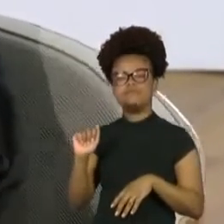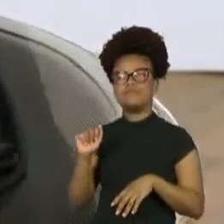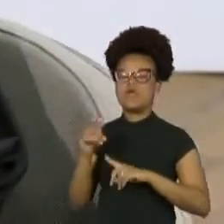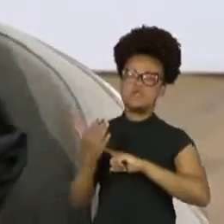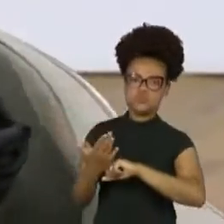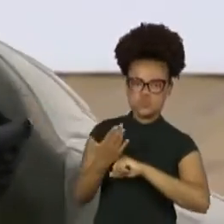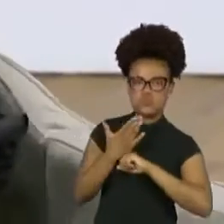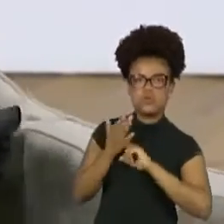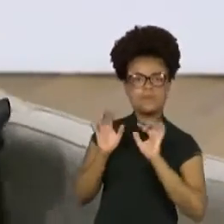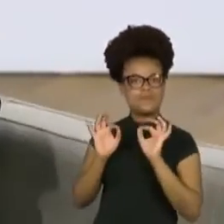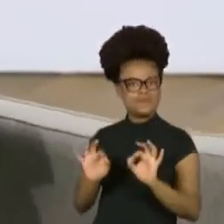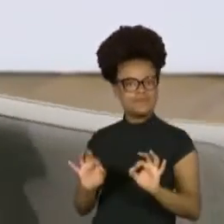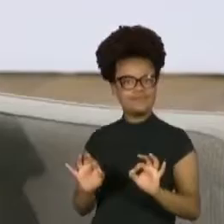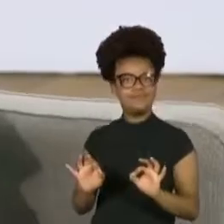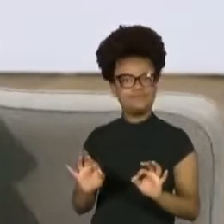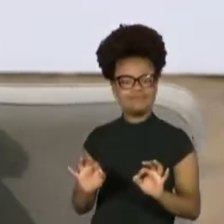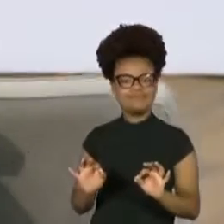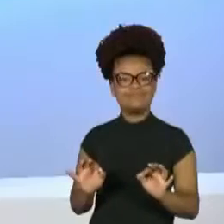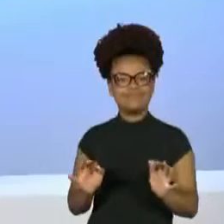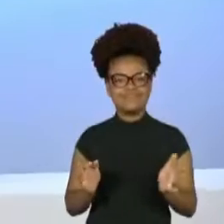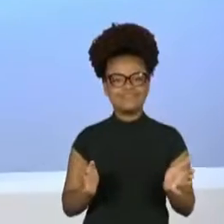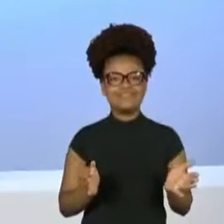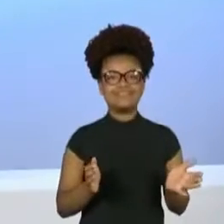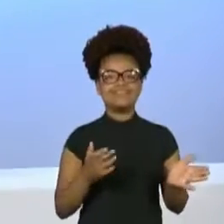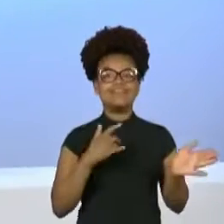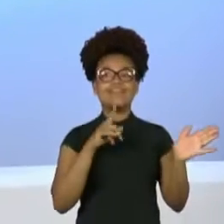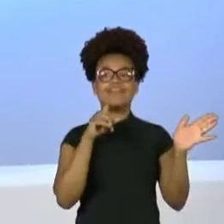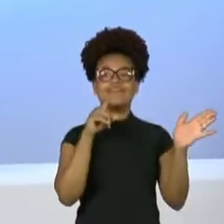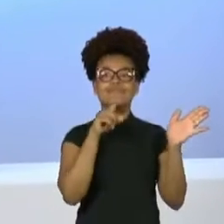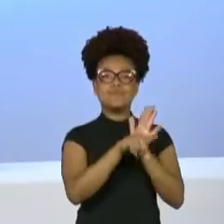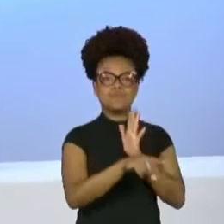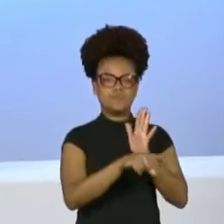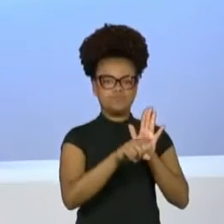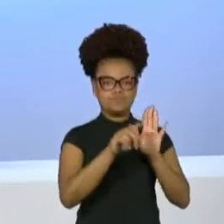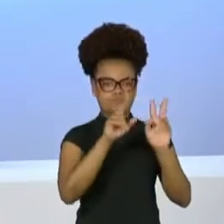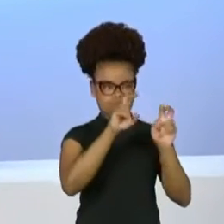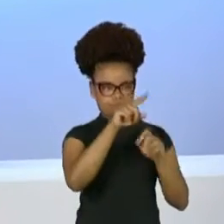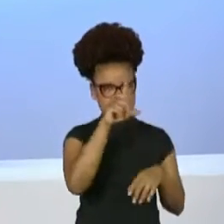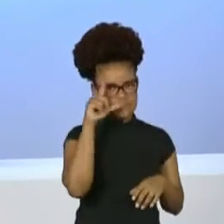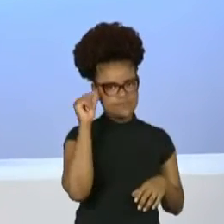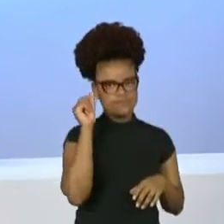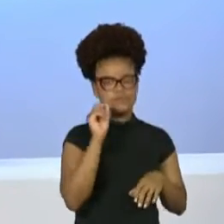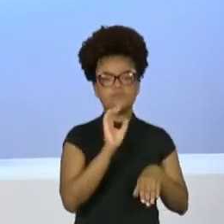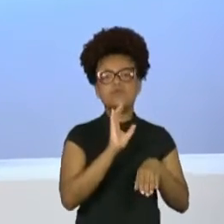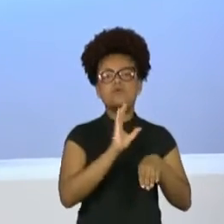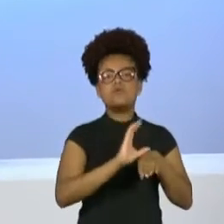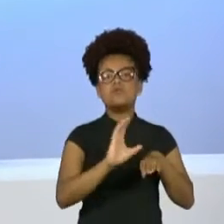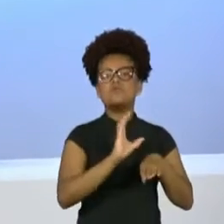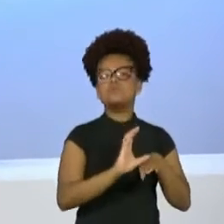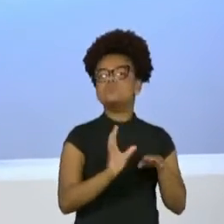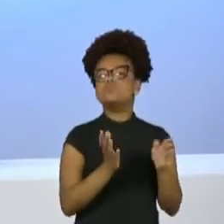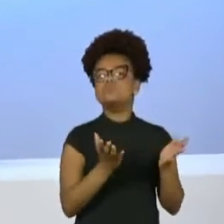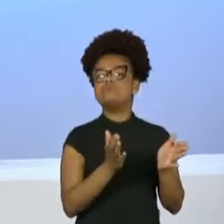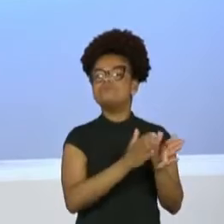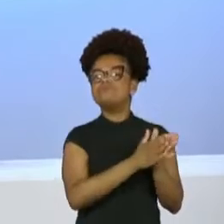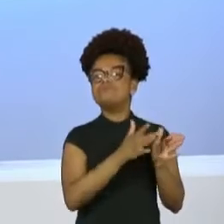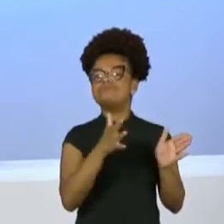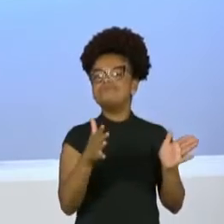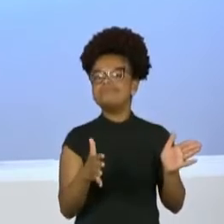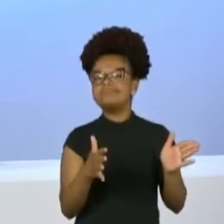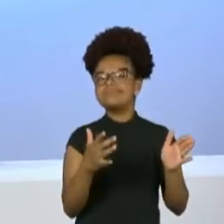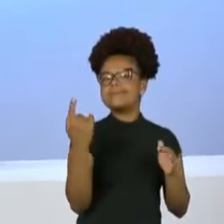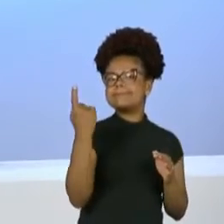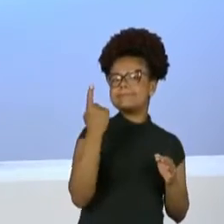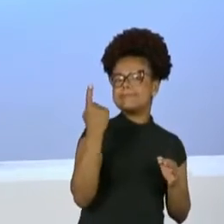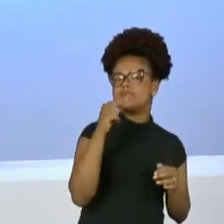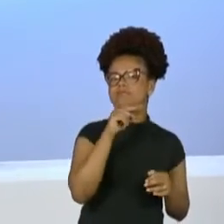Eu ia perguntar justamente sobre isso, Zezé. O curso que você fez com a Lélia foi após a sua ida aos Estados Unidos?